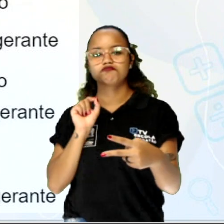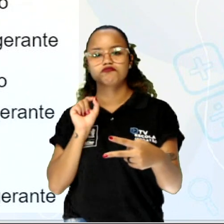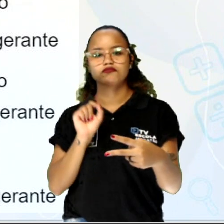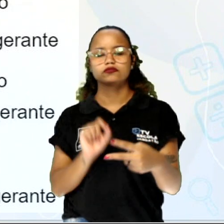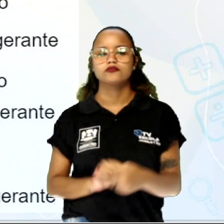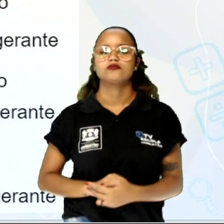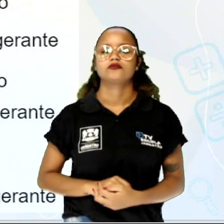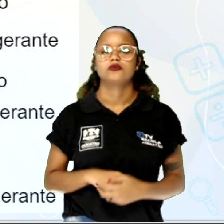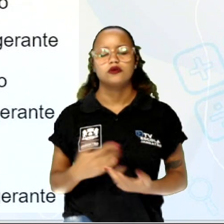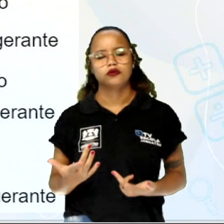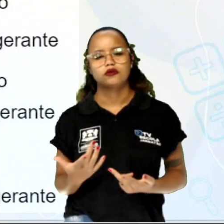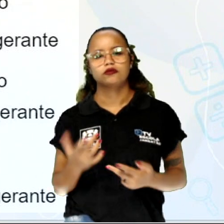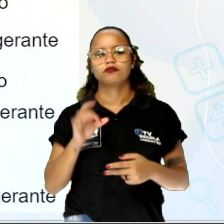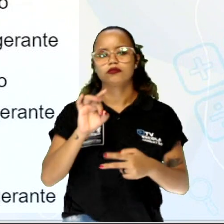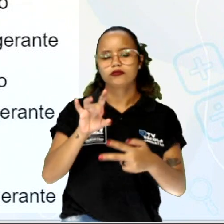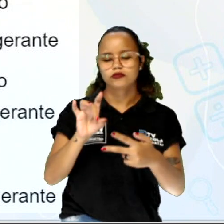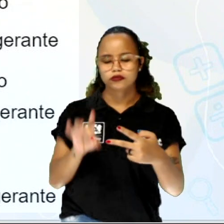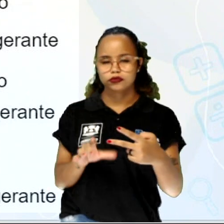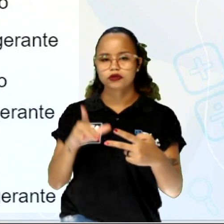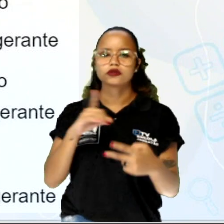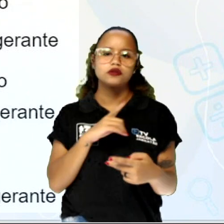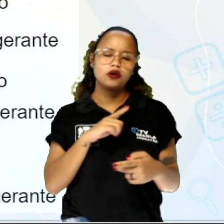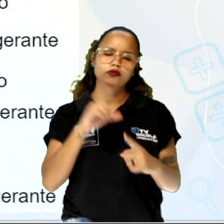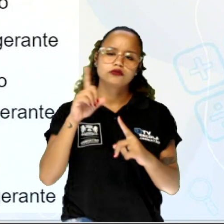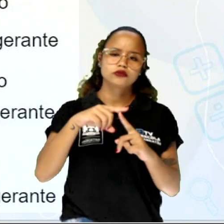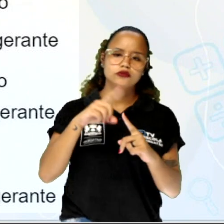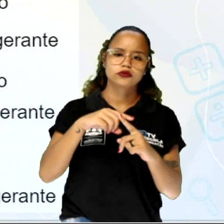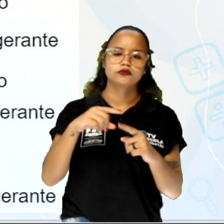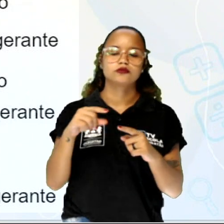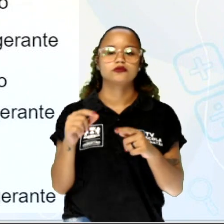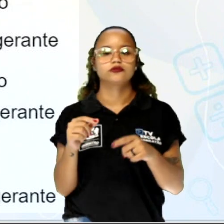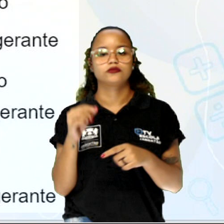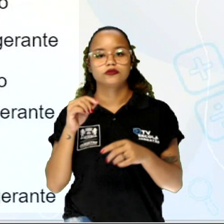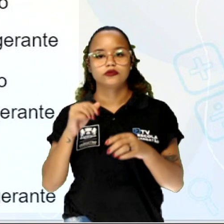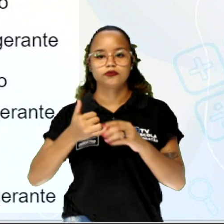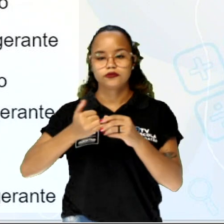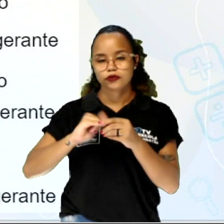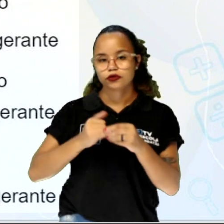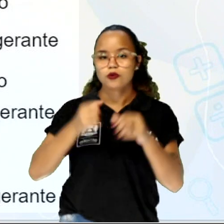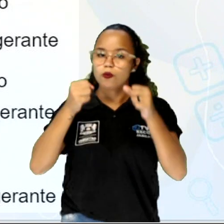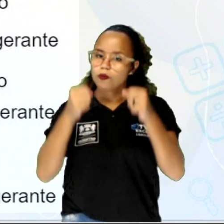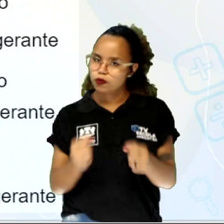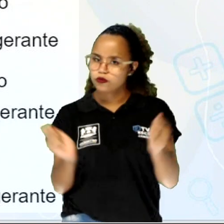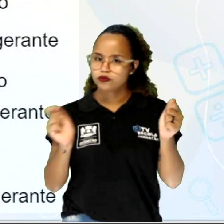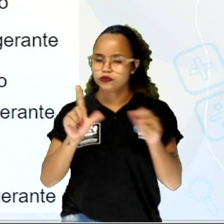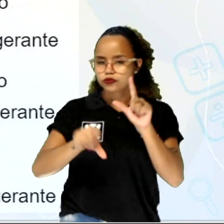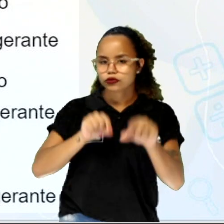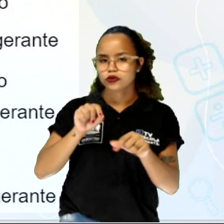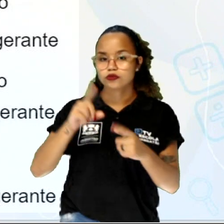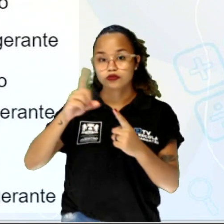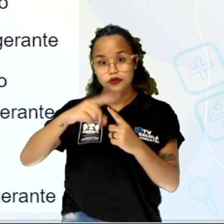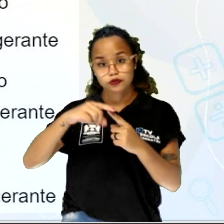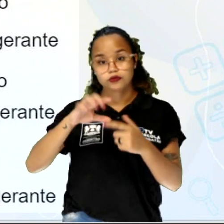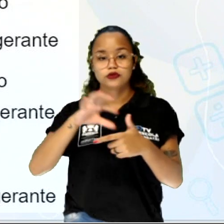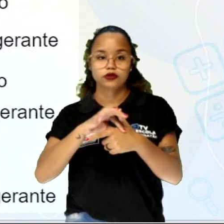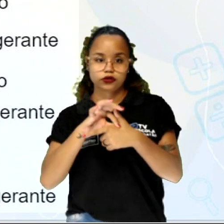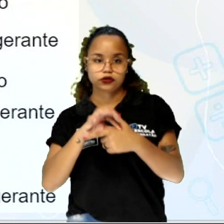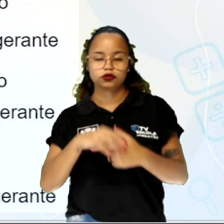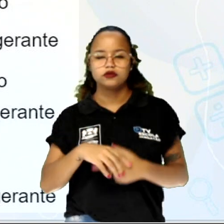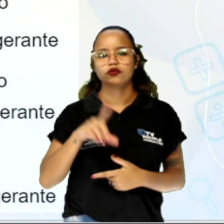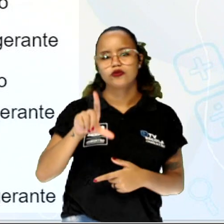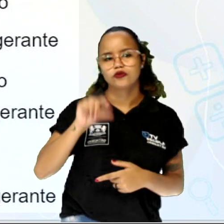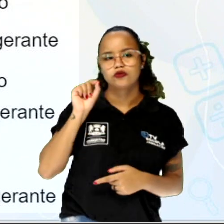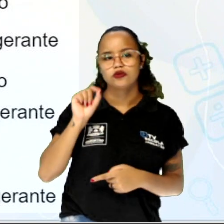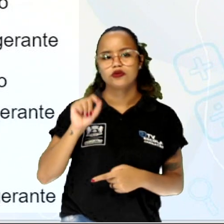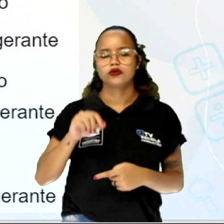uma vez escolhida o tipo de feijão, né? Você iria escolher o tipo de carne que você queria. Então se você escolher